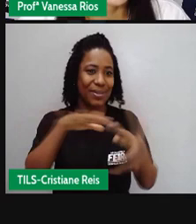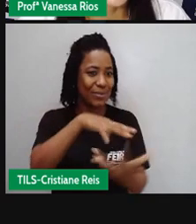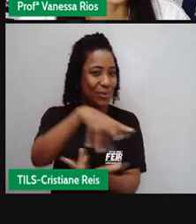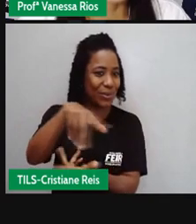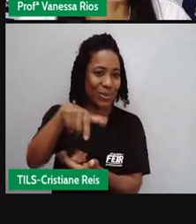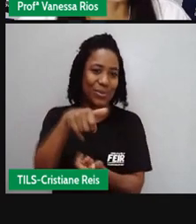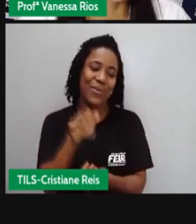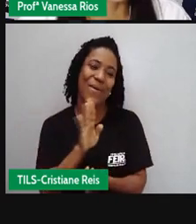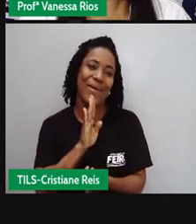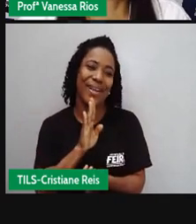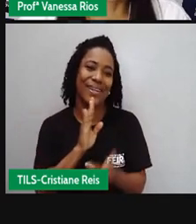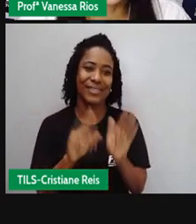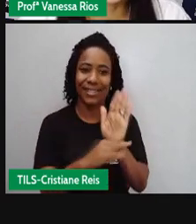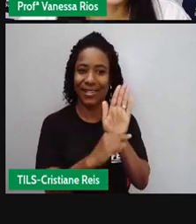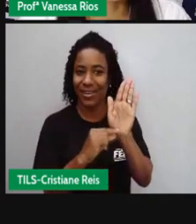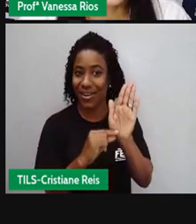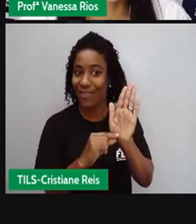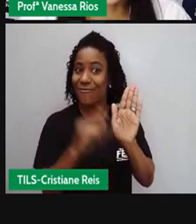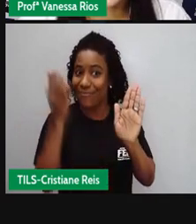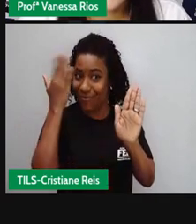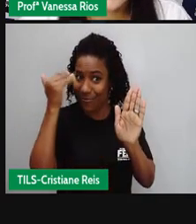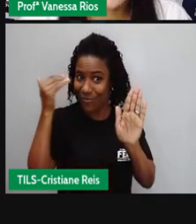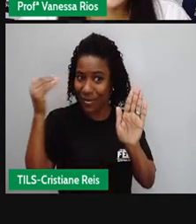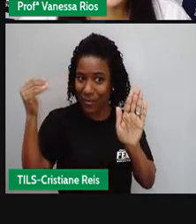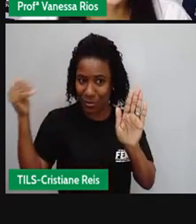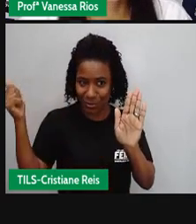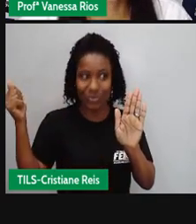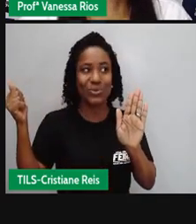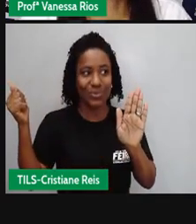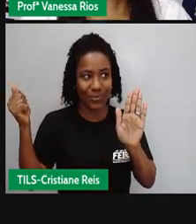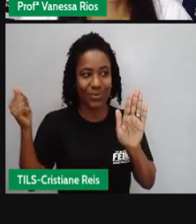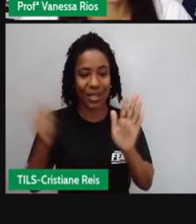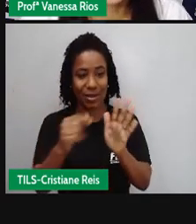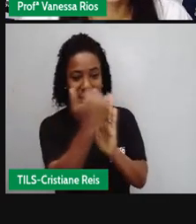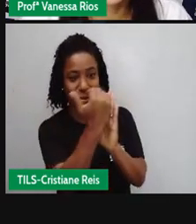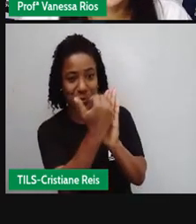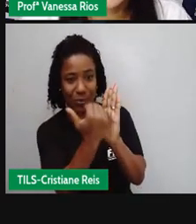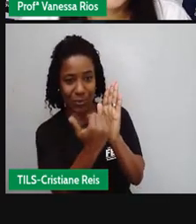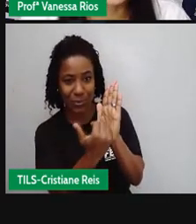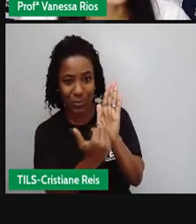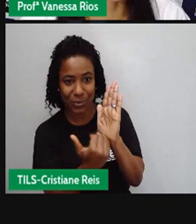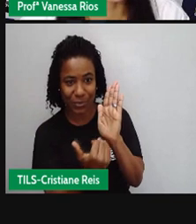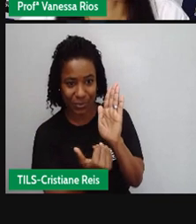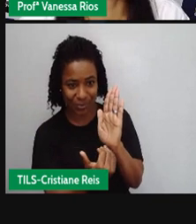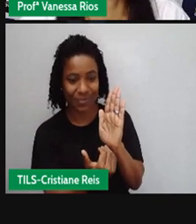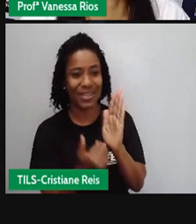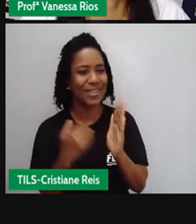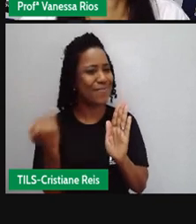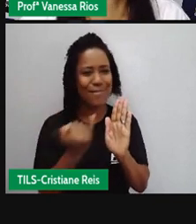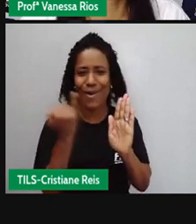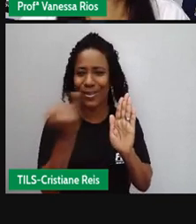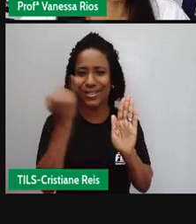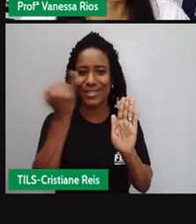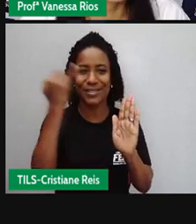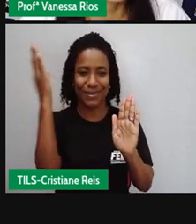A Pró vai fazer a leitura, né, da lista aí desses cronistas tão importantes para o nosso país.